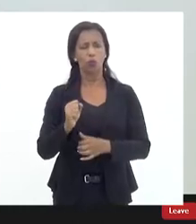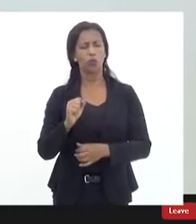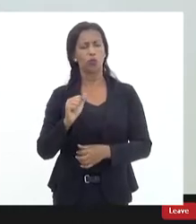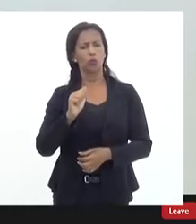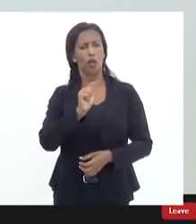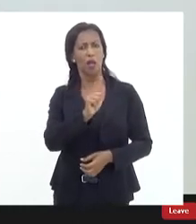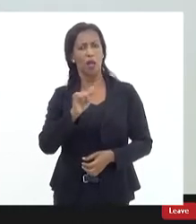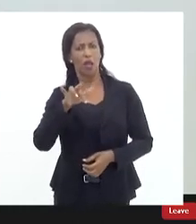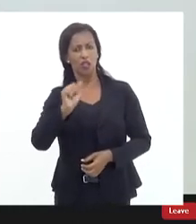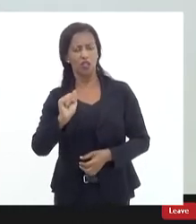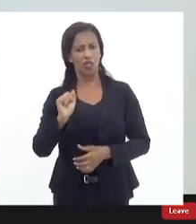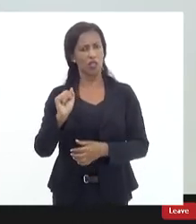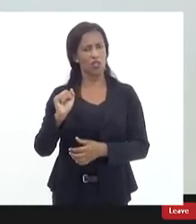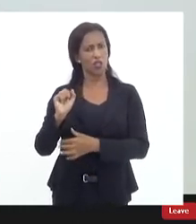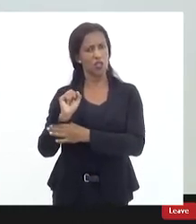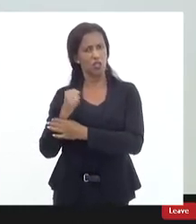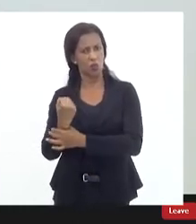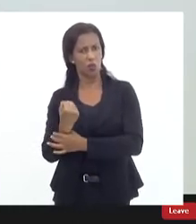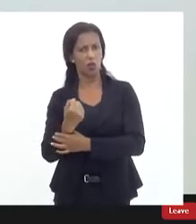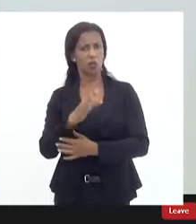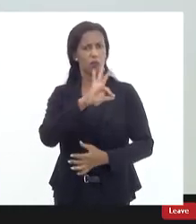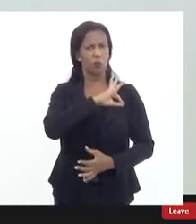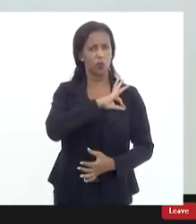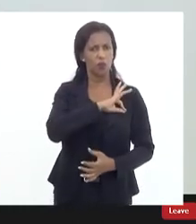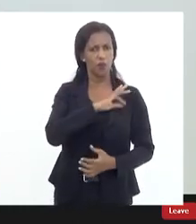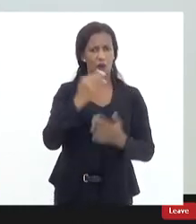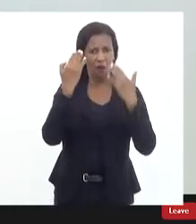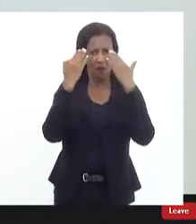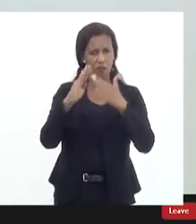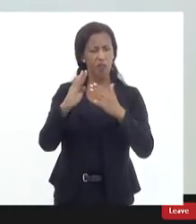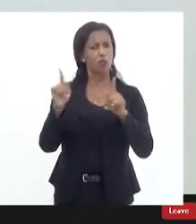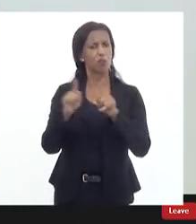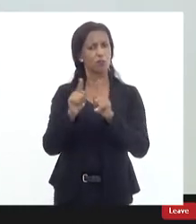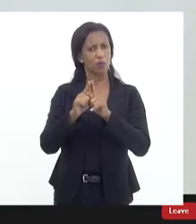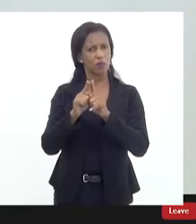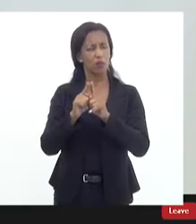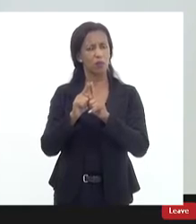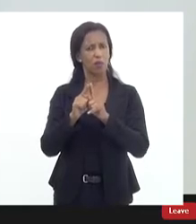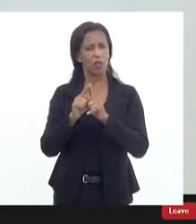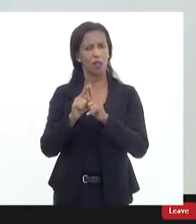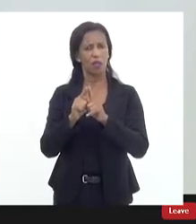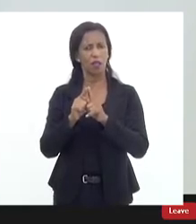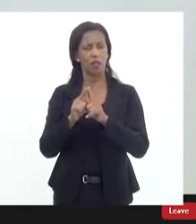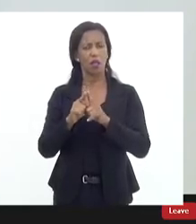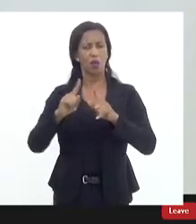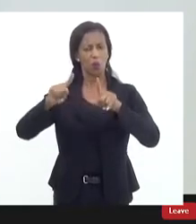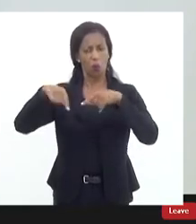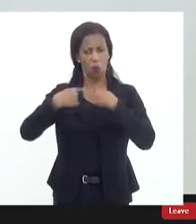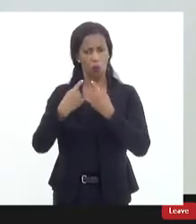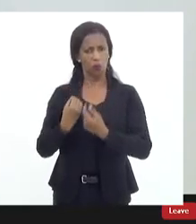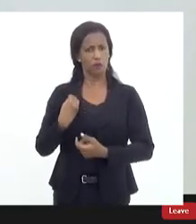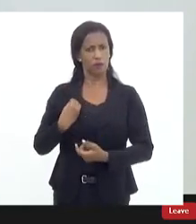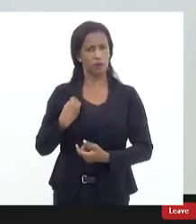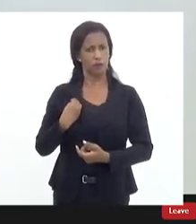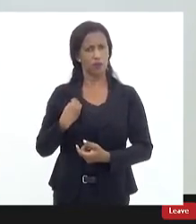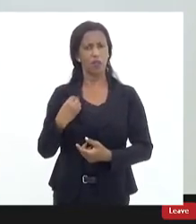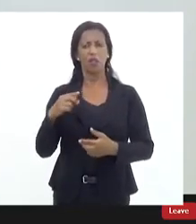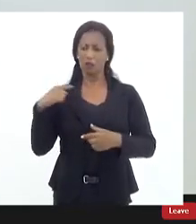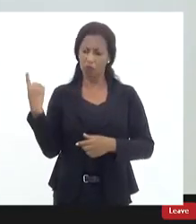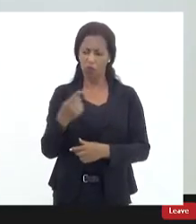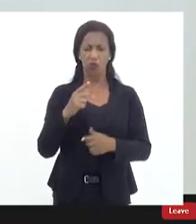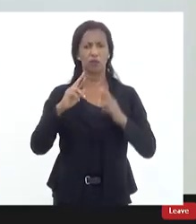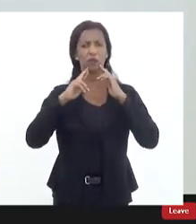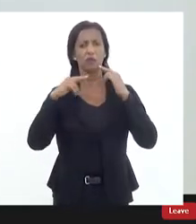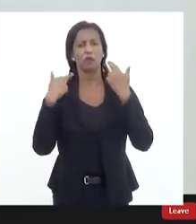vítimas de violência e nós desenvolvemos e fizemos esse encontro na sede da defensoria pública ao final de 2018